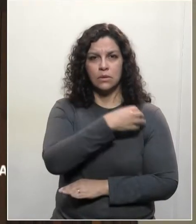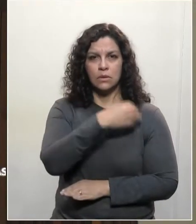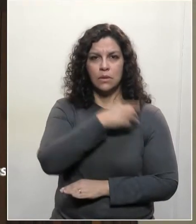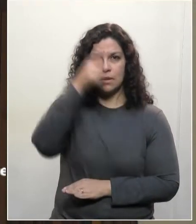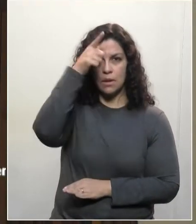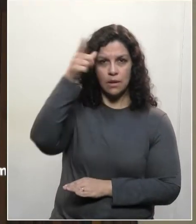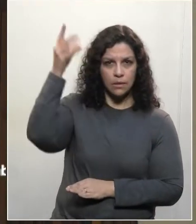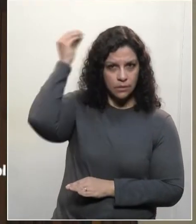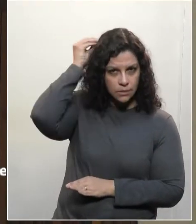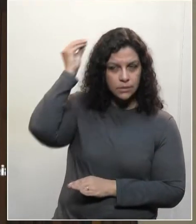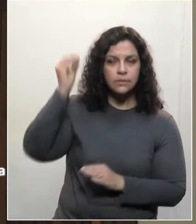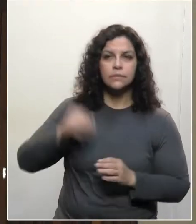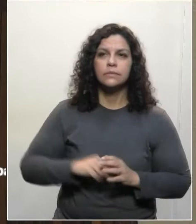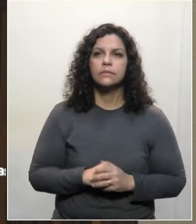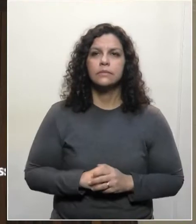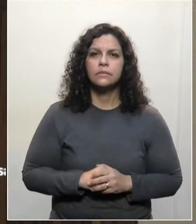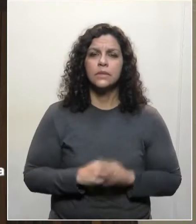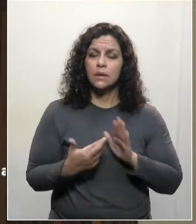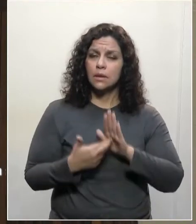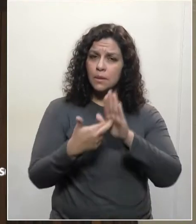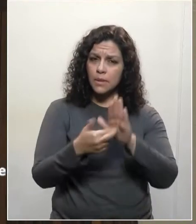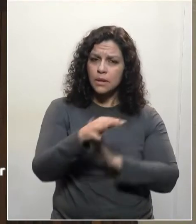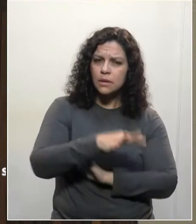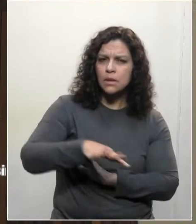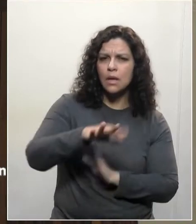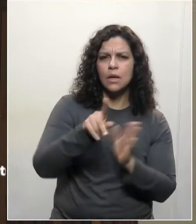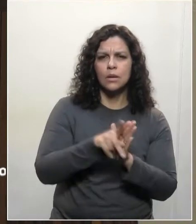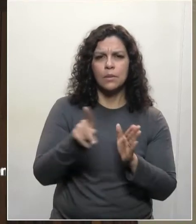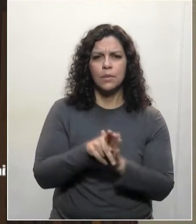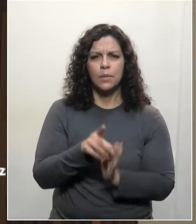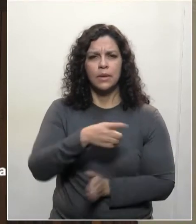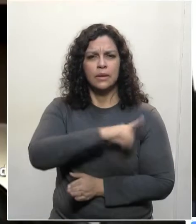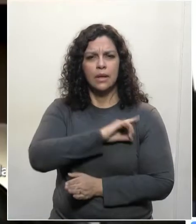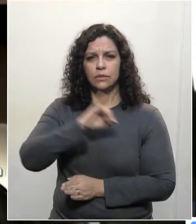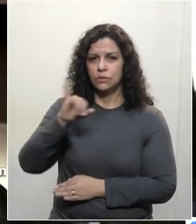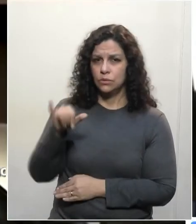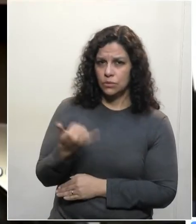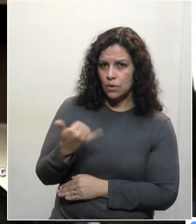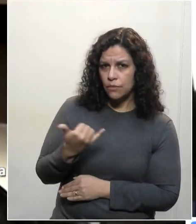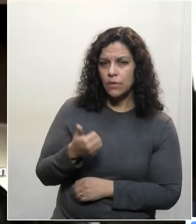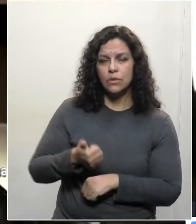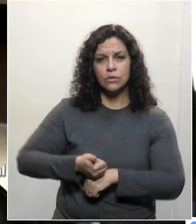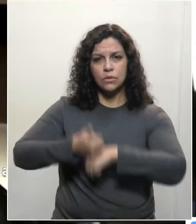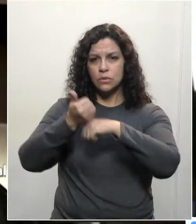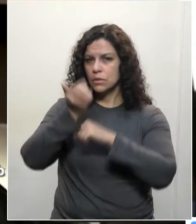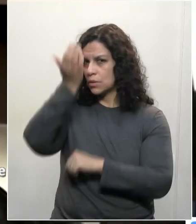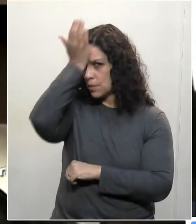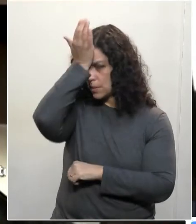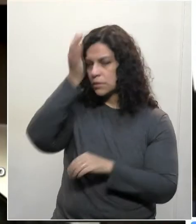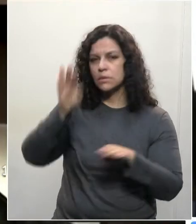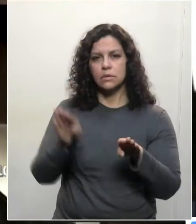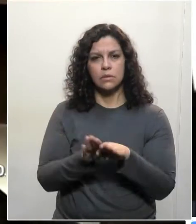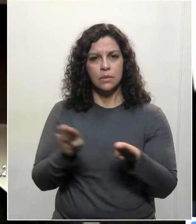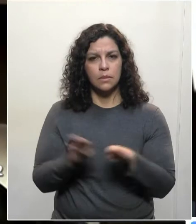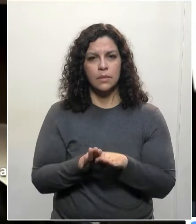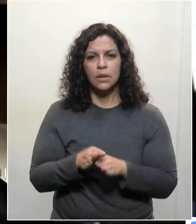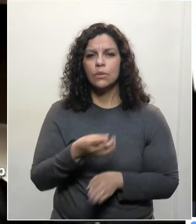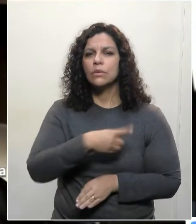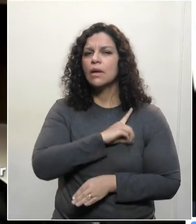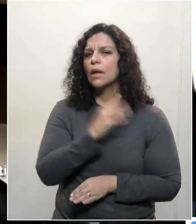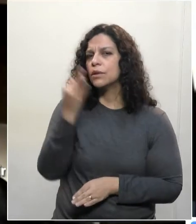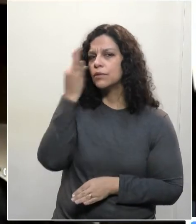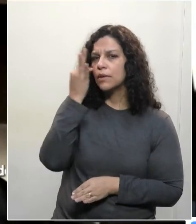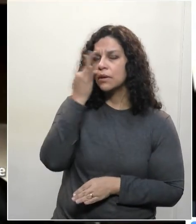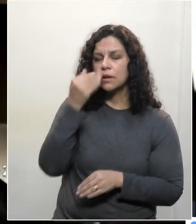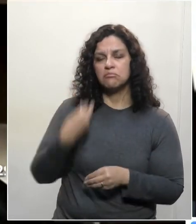e o representante do deputado Jacob Boss, o nosso líder, o CEIN, e o delegado Fernando